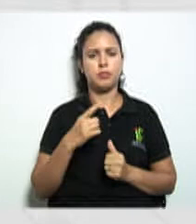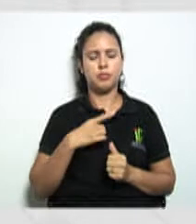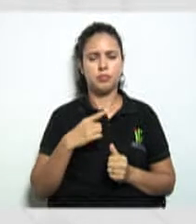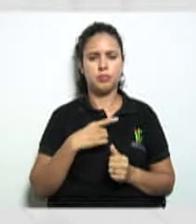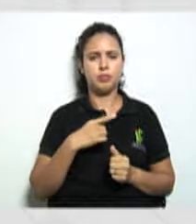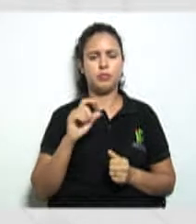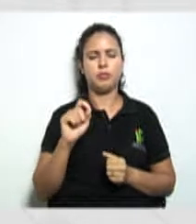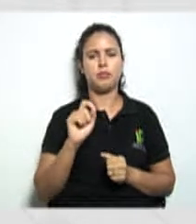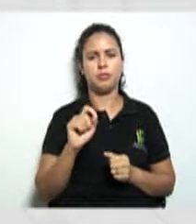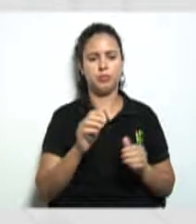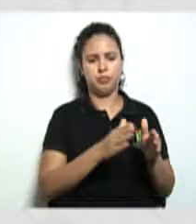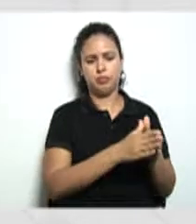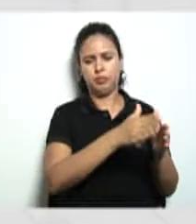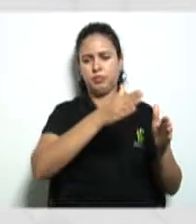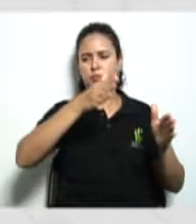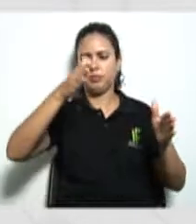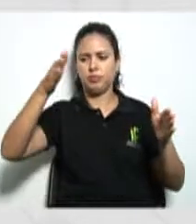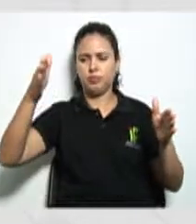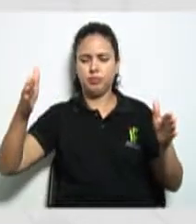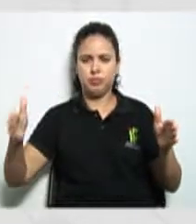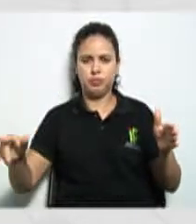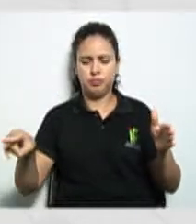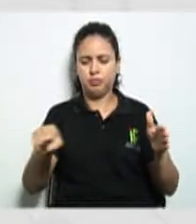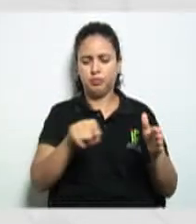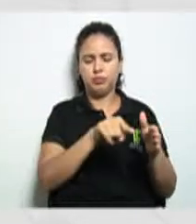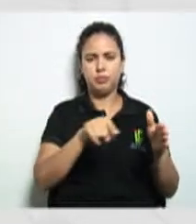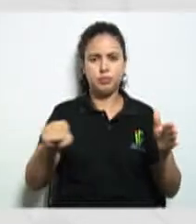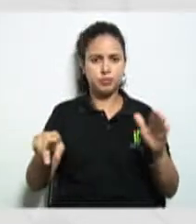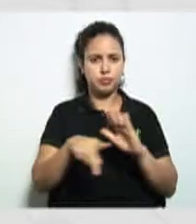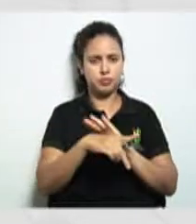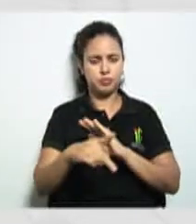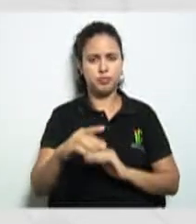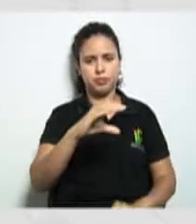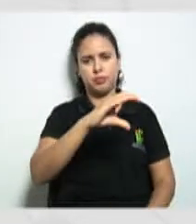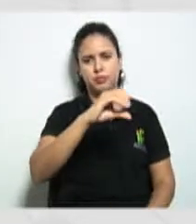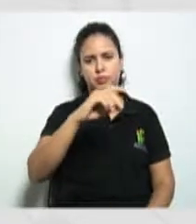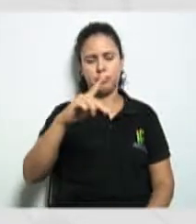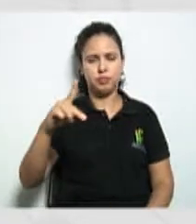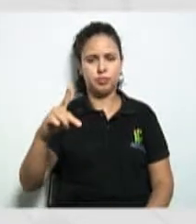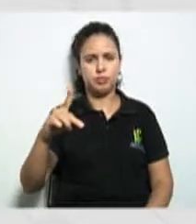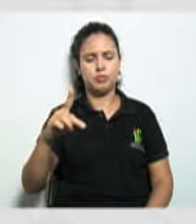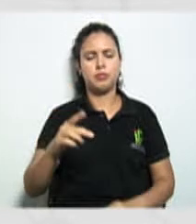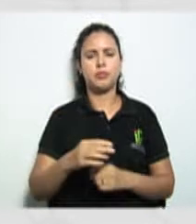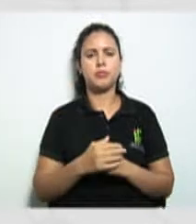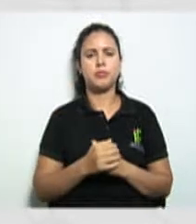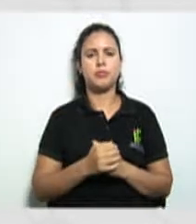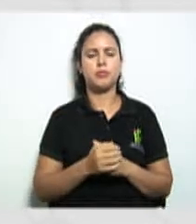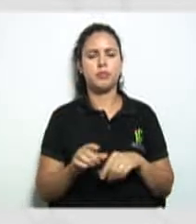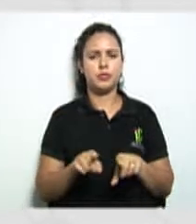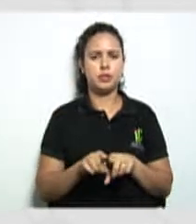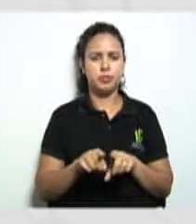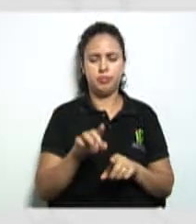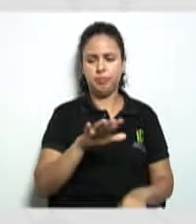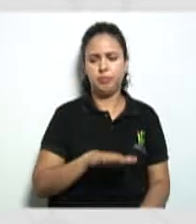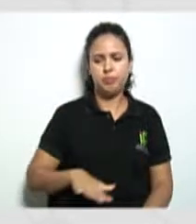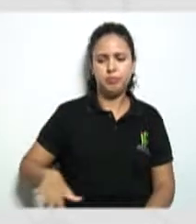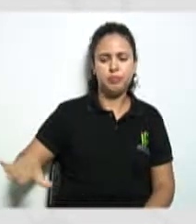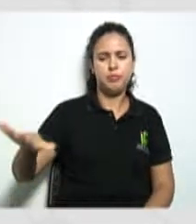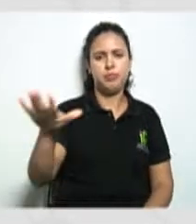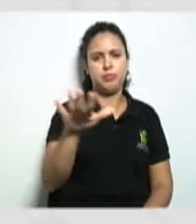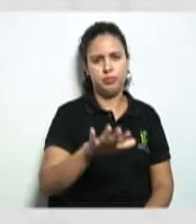o prazo de duração dessa cooperativa a área de ação